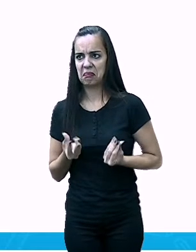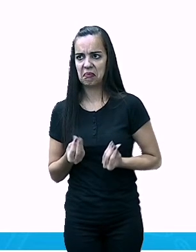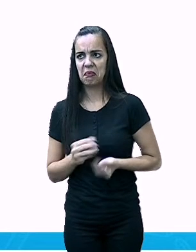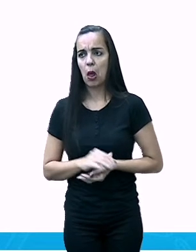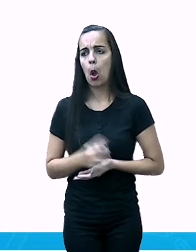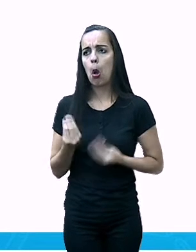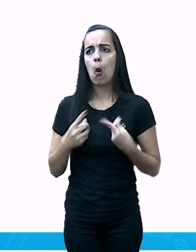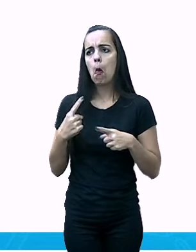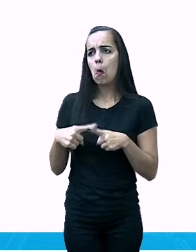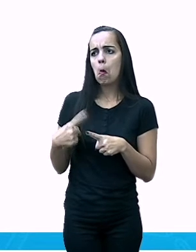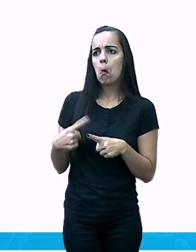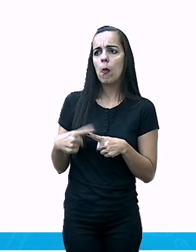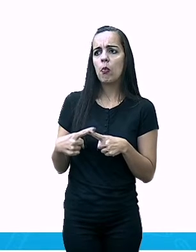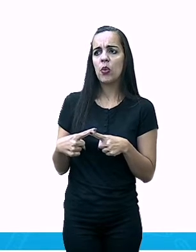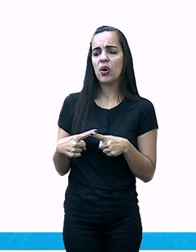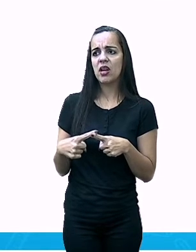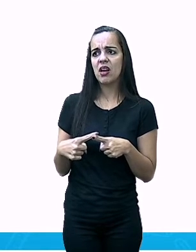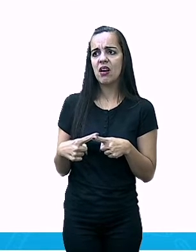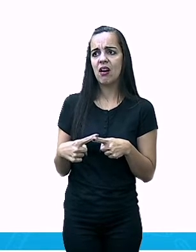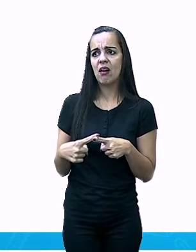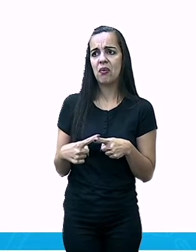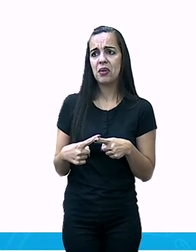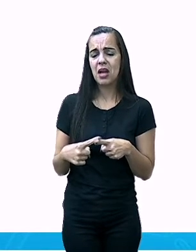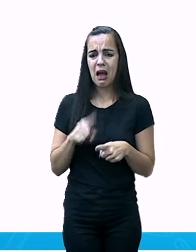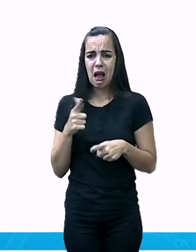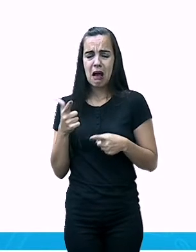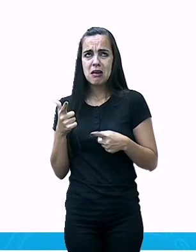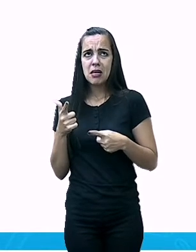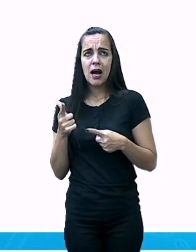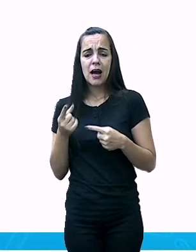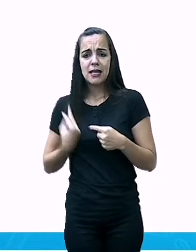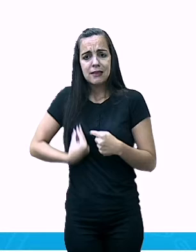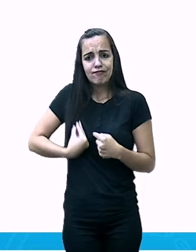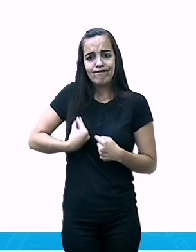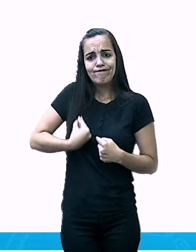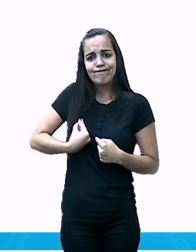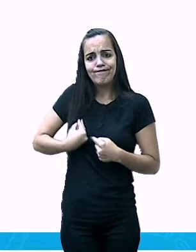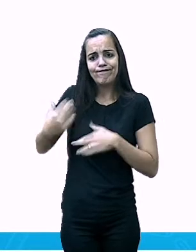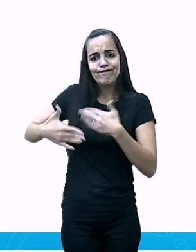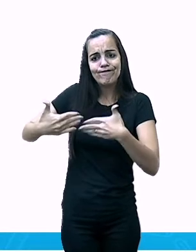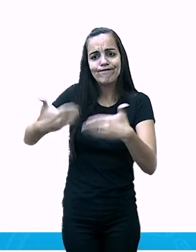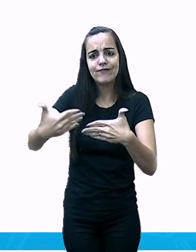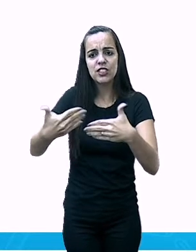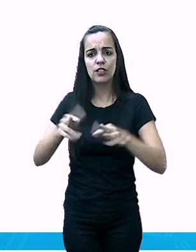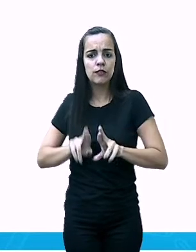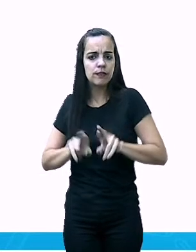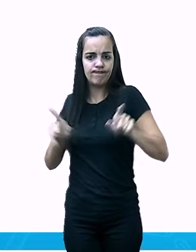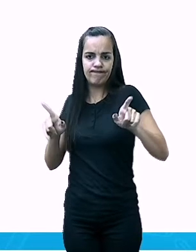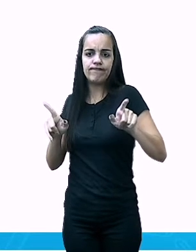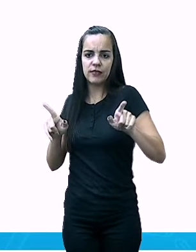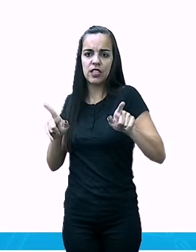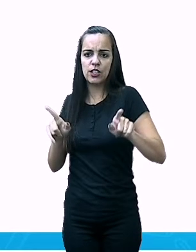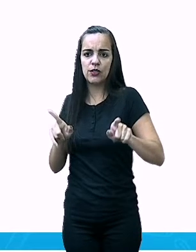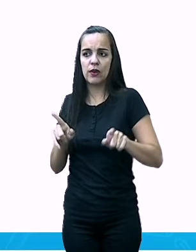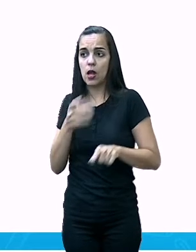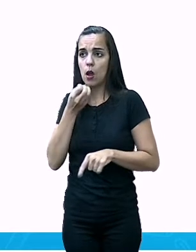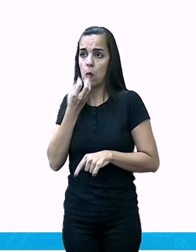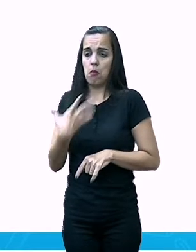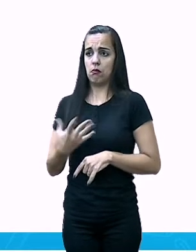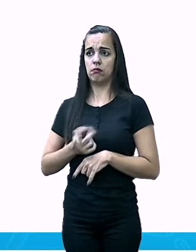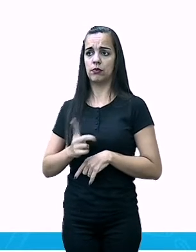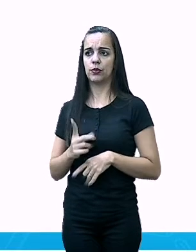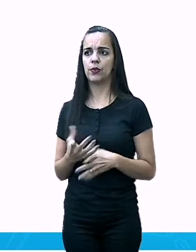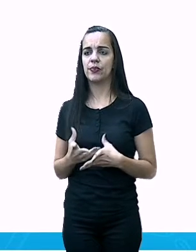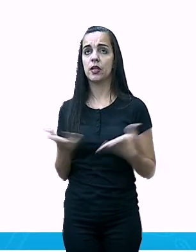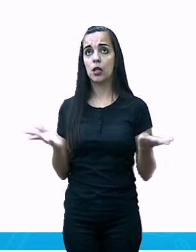Por quê? A expectativa de vida não era alta. Hoje, é inviável isso. Não tem